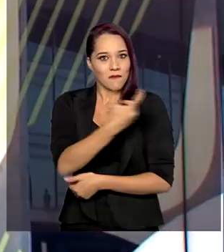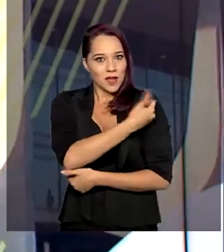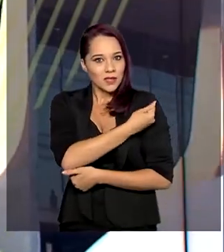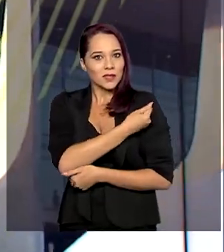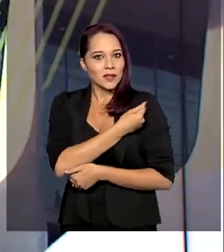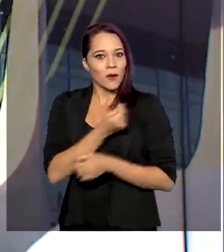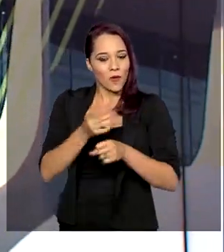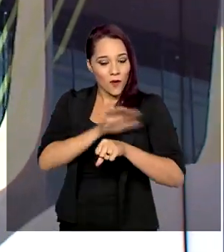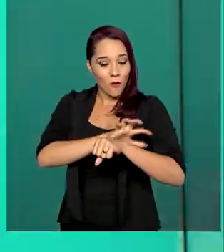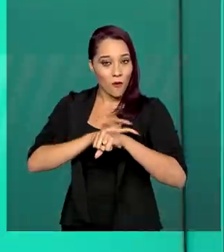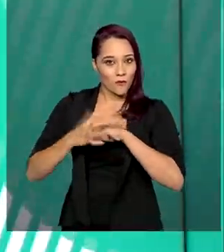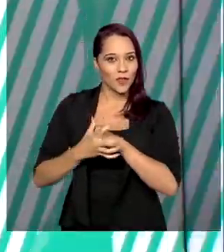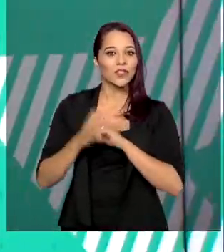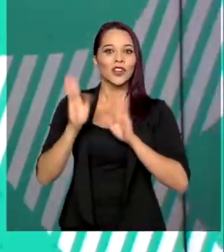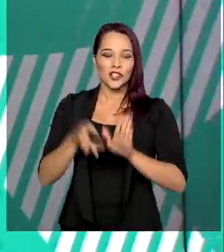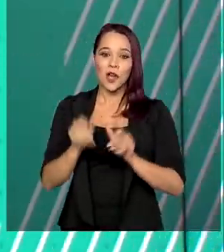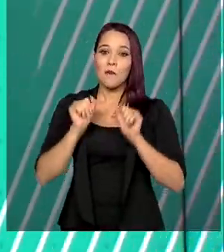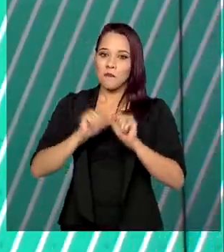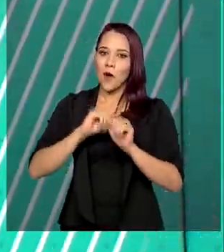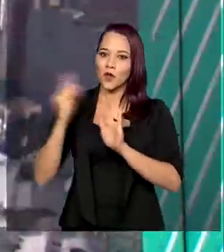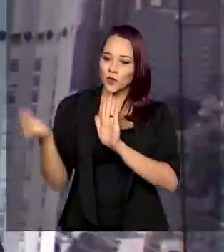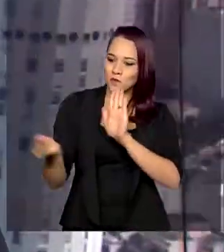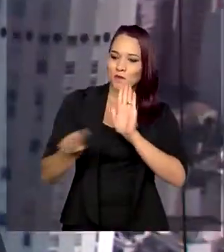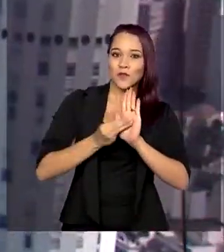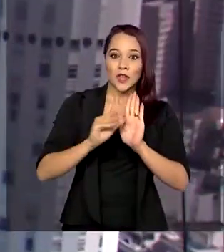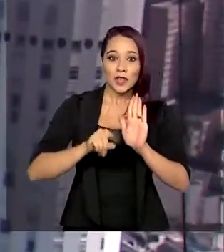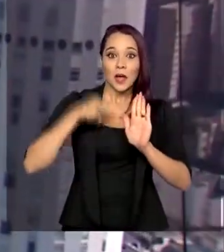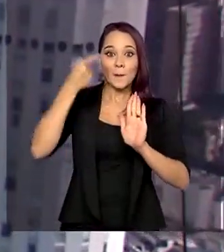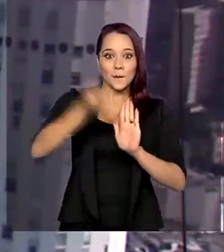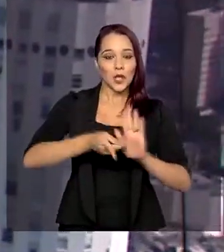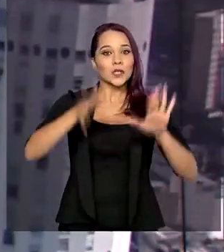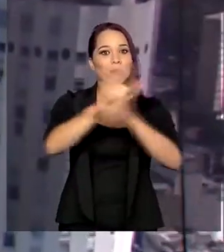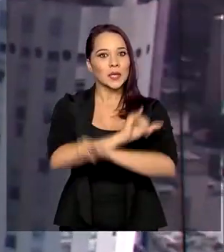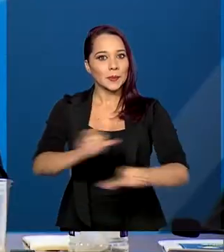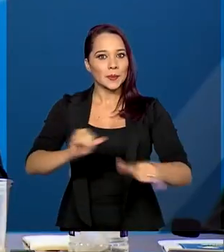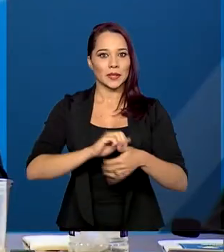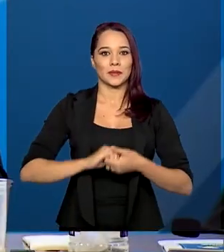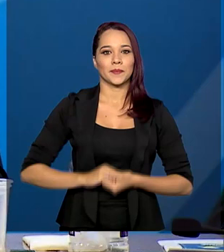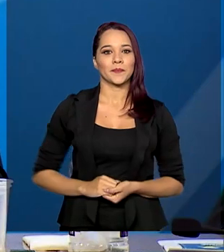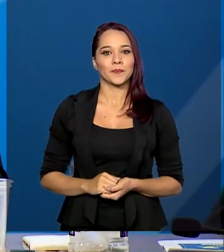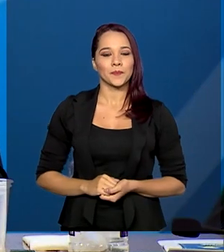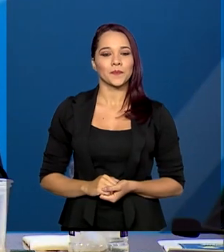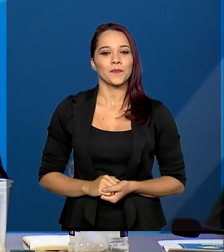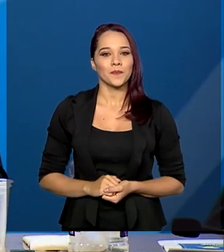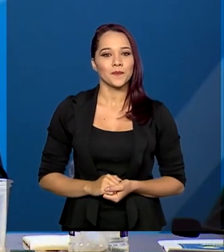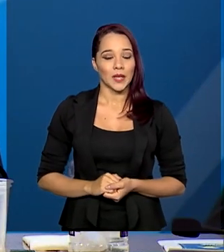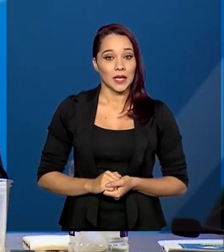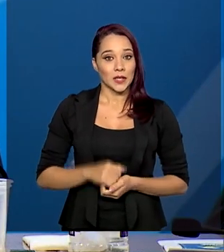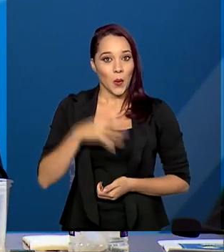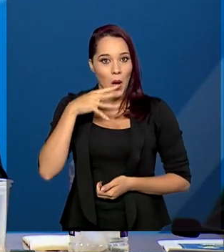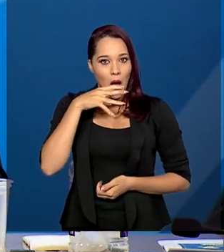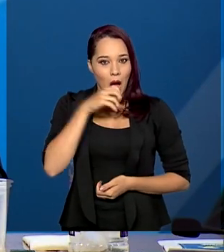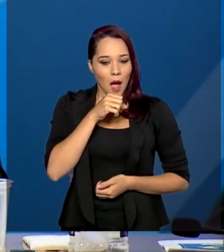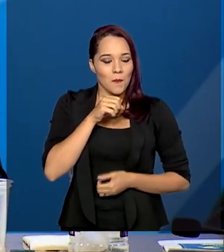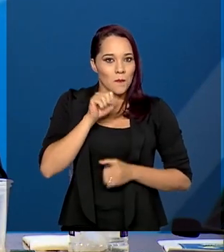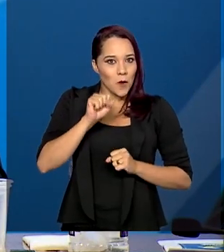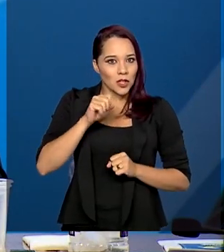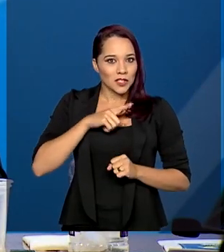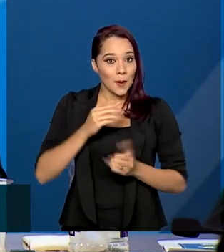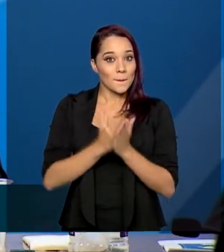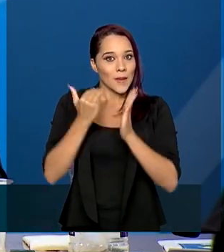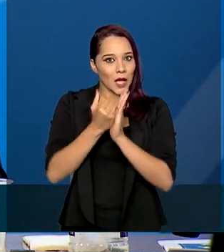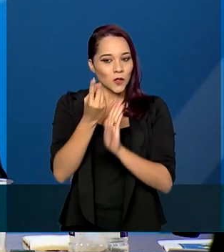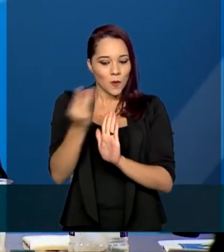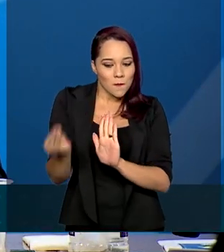contra a Covid-19 já possa ser oferecida na próxima campanha. Em breve nós vamos ter mais uma vacina aqui,